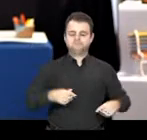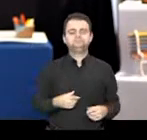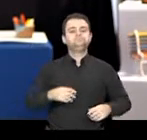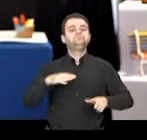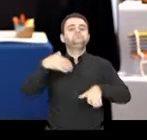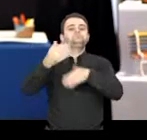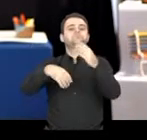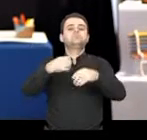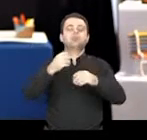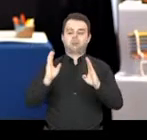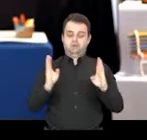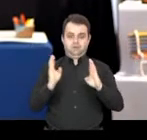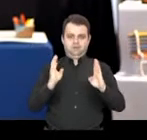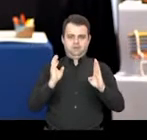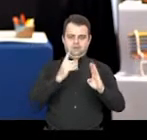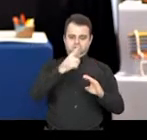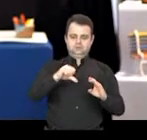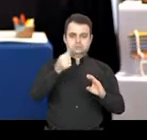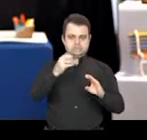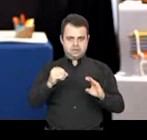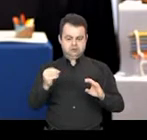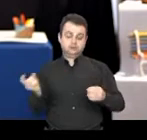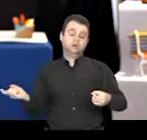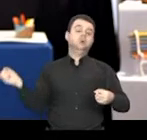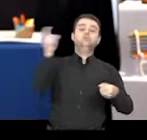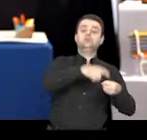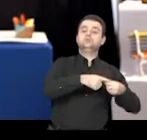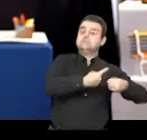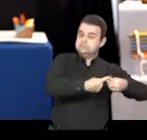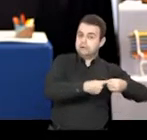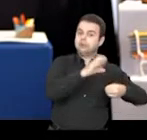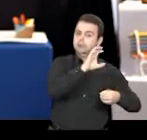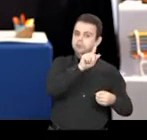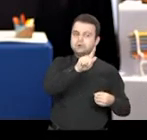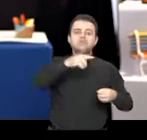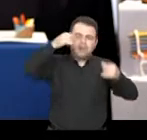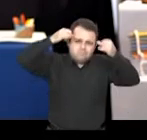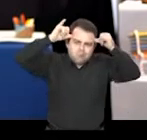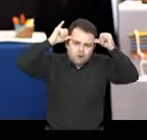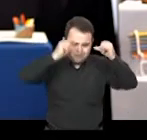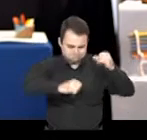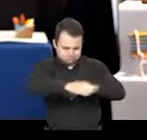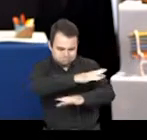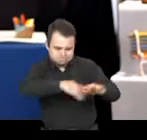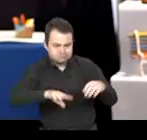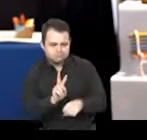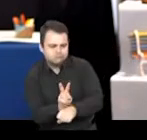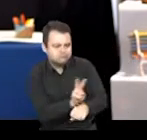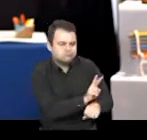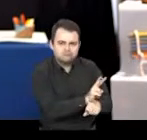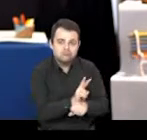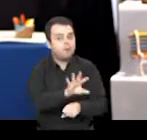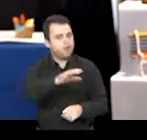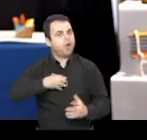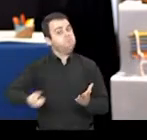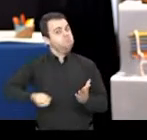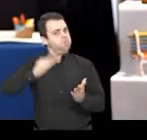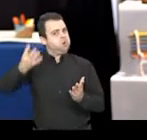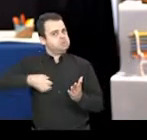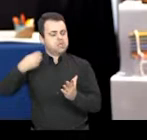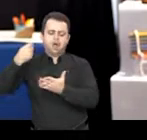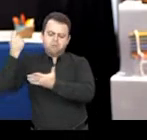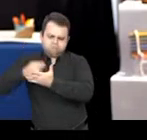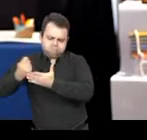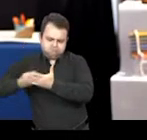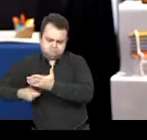Na década de 1960, voltou para Campo Grande, onde passou a viver como criador de gado, sem nunca deixar de